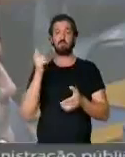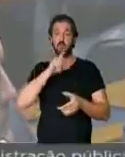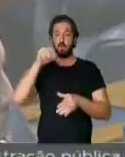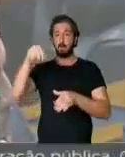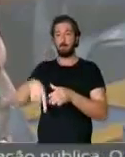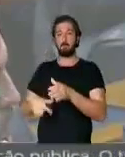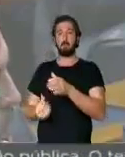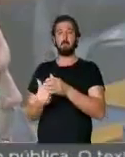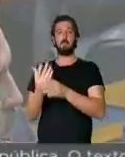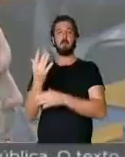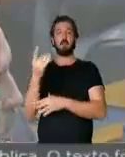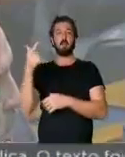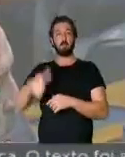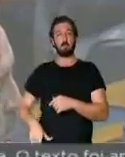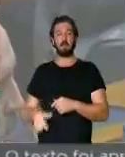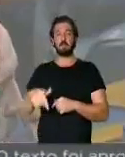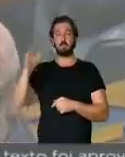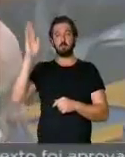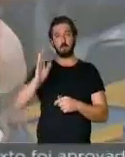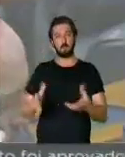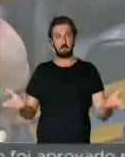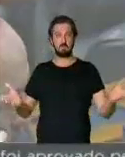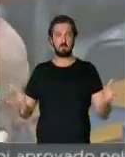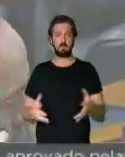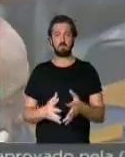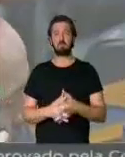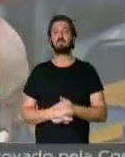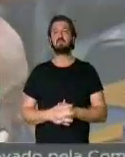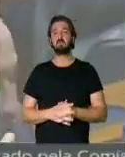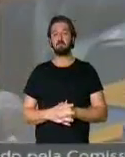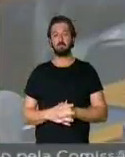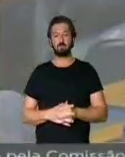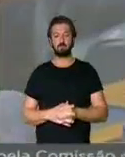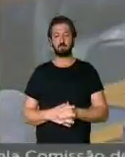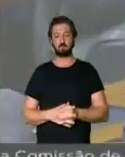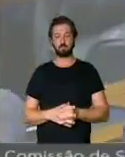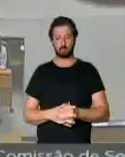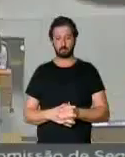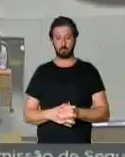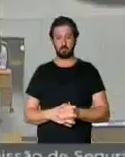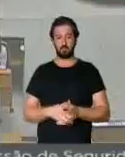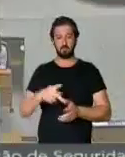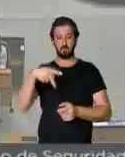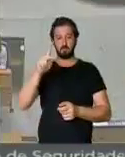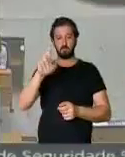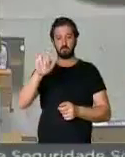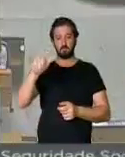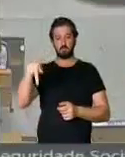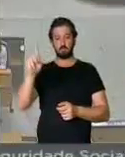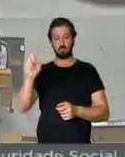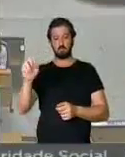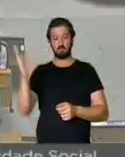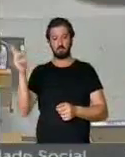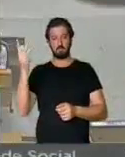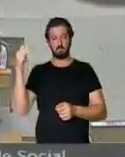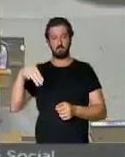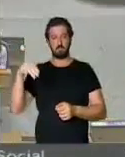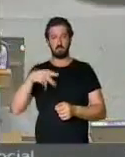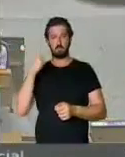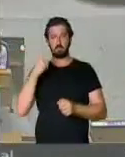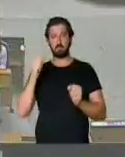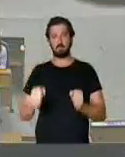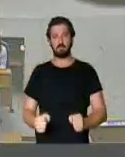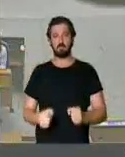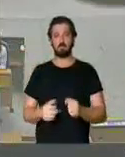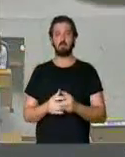Está mais uma safra nos países e bora... Muito obrigado, deputado Keiko. Vossa Excelência tem três minutos na